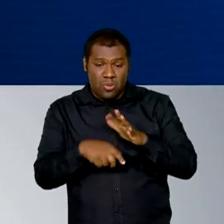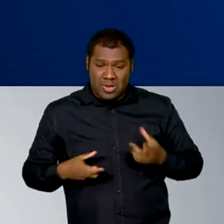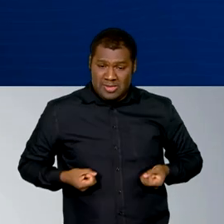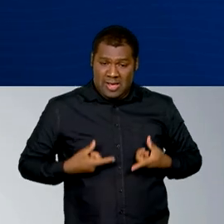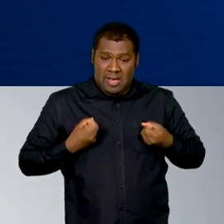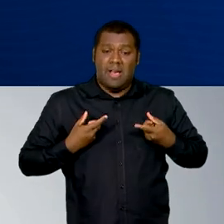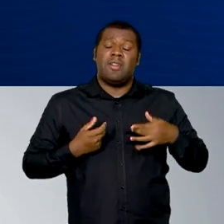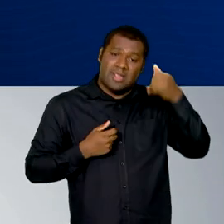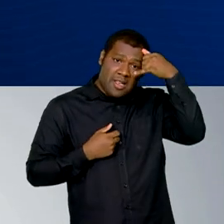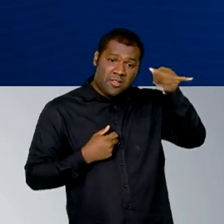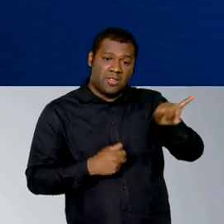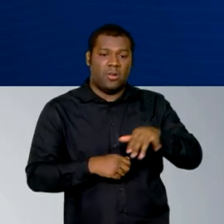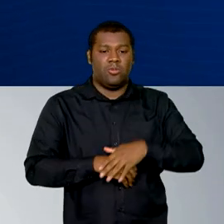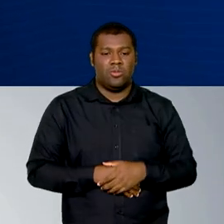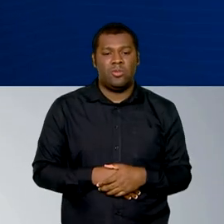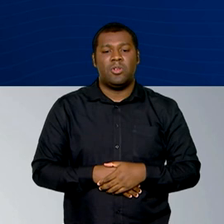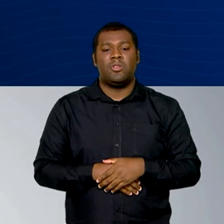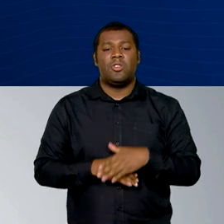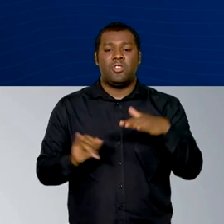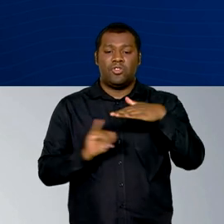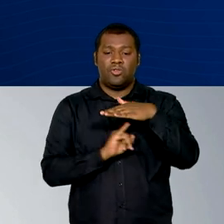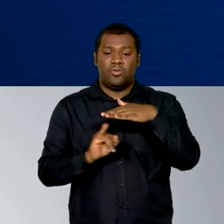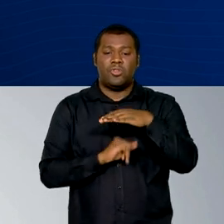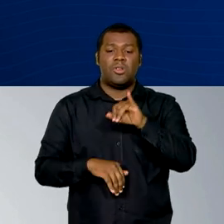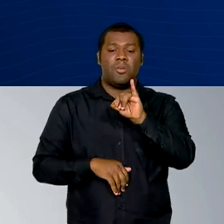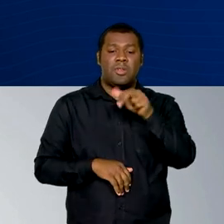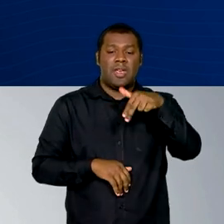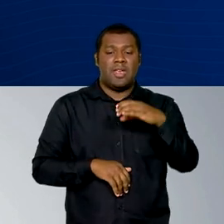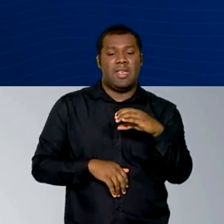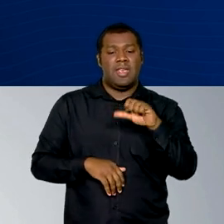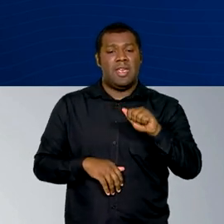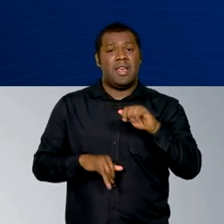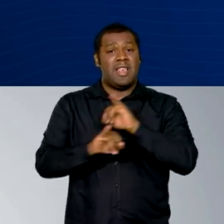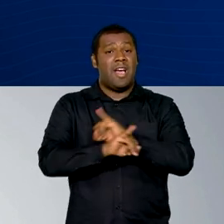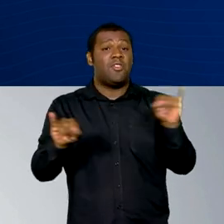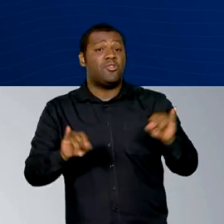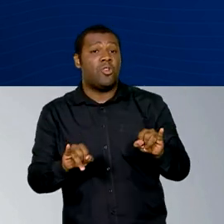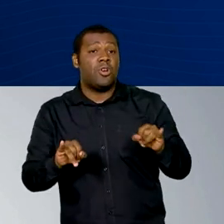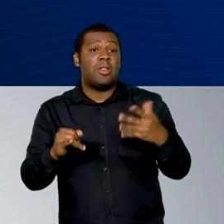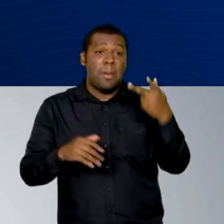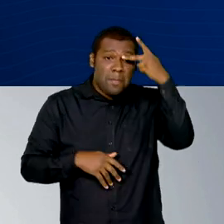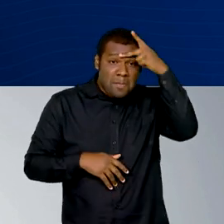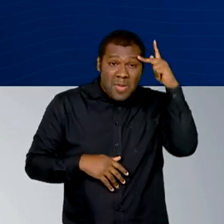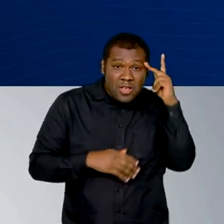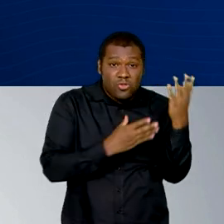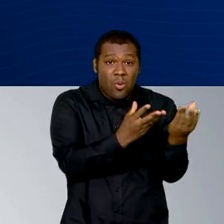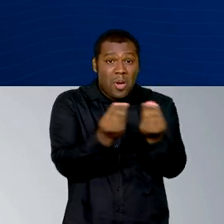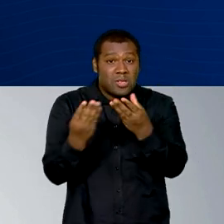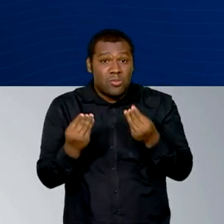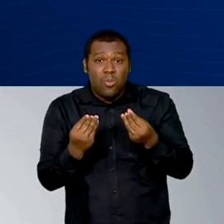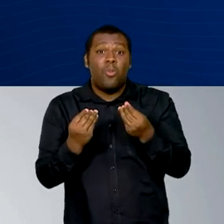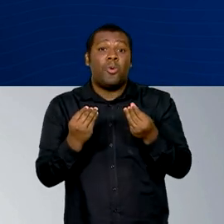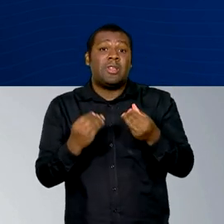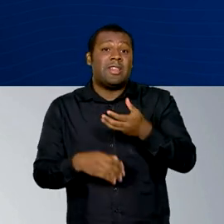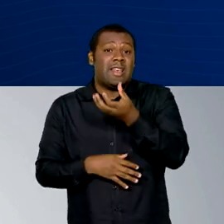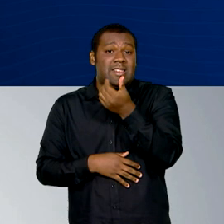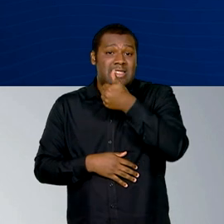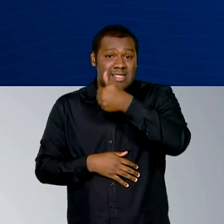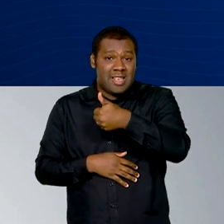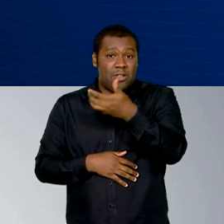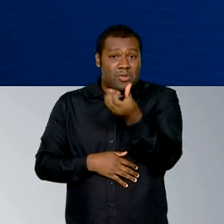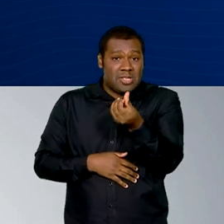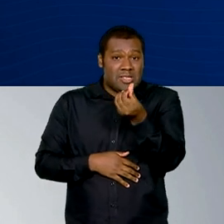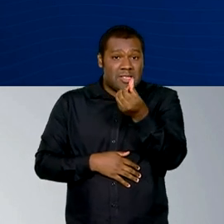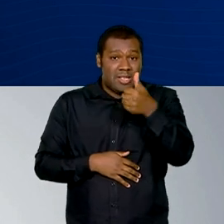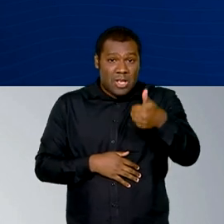INCA, Instituto Nacional do Câncer, o tabagismo é responsável por 161 mil mortes anuais